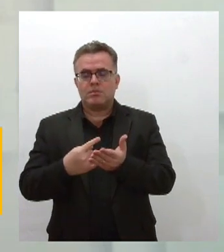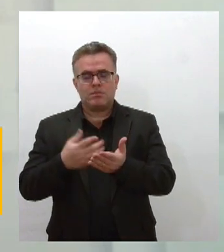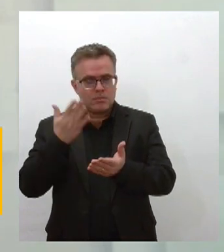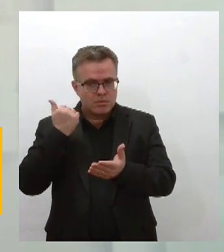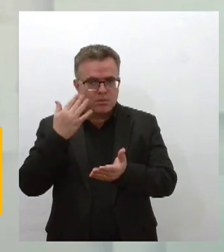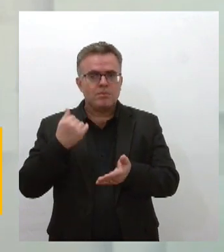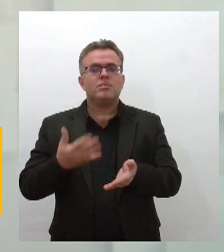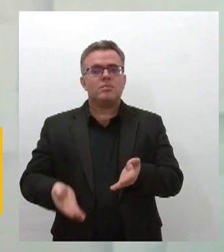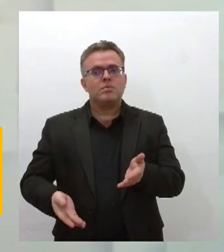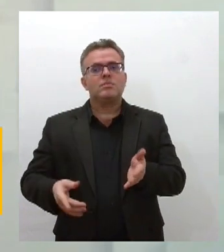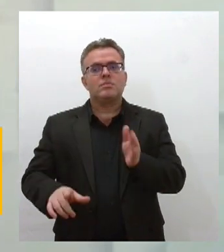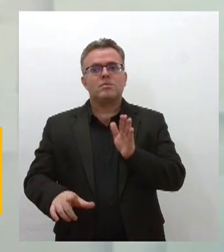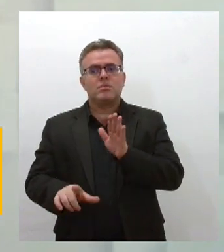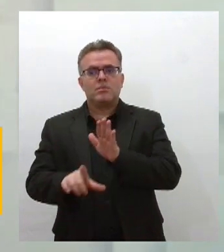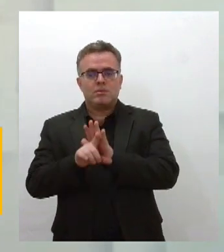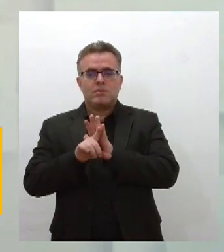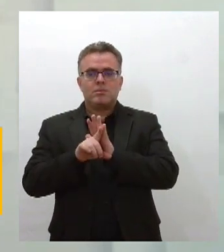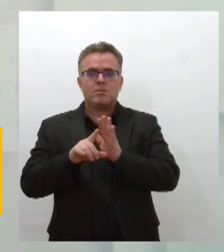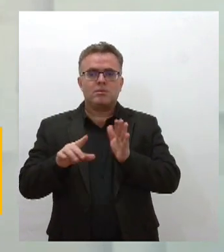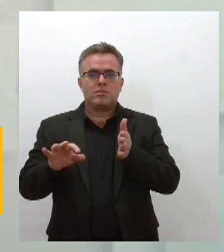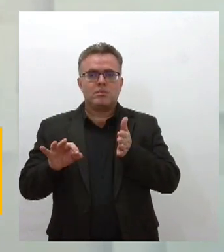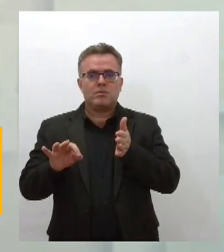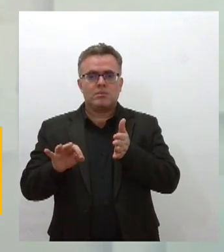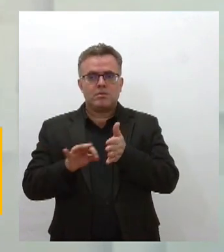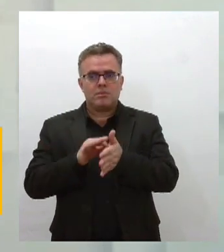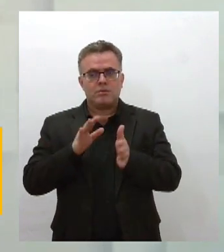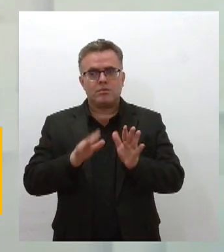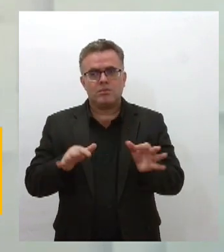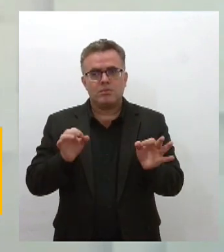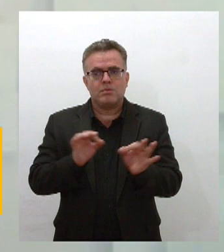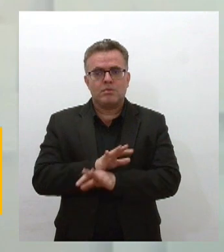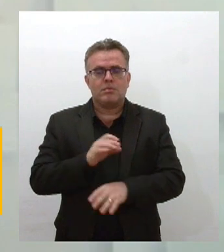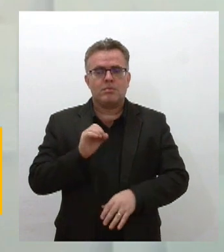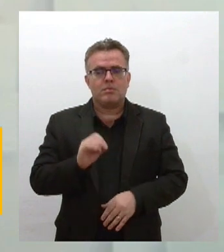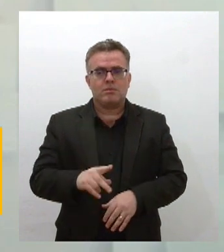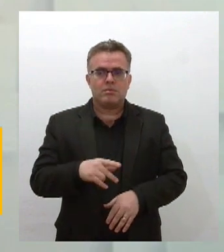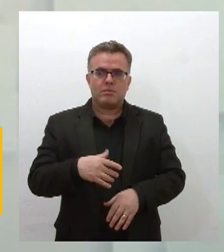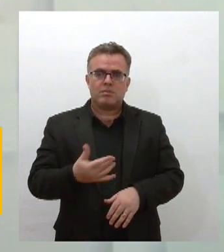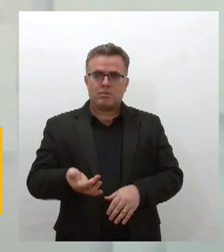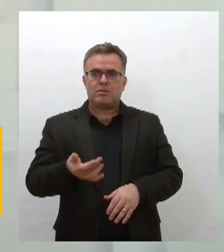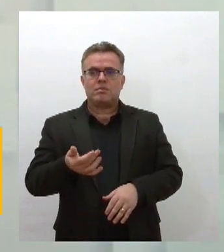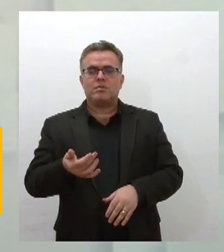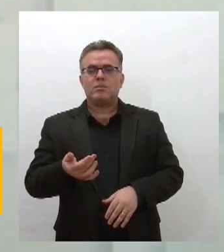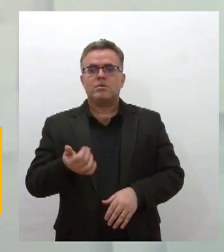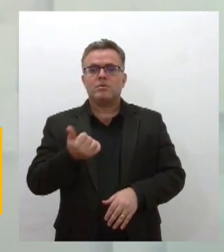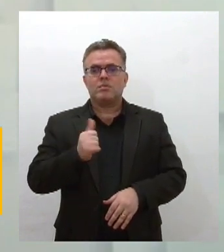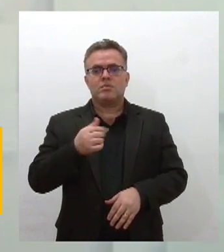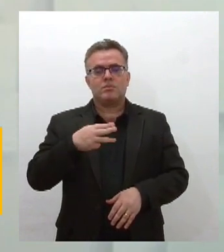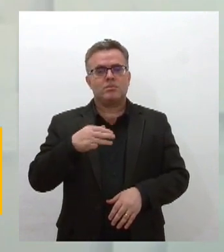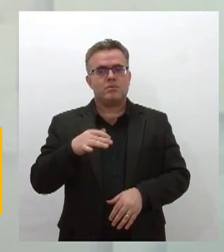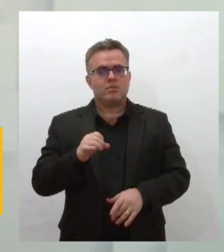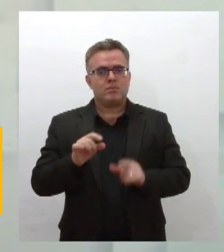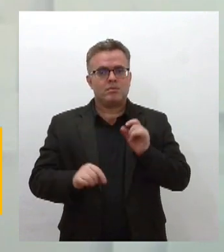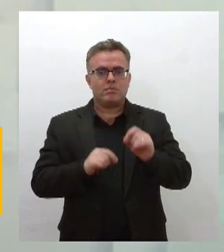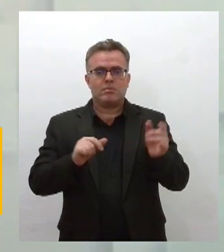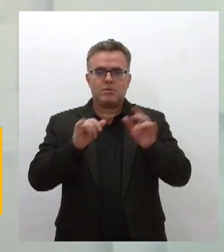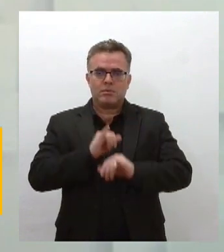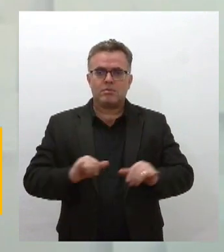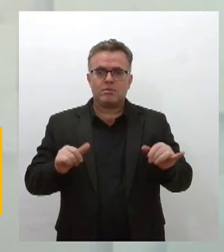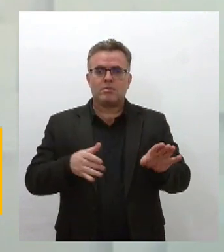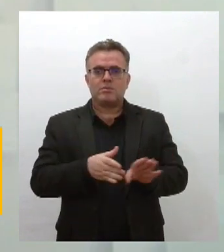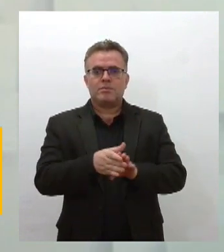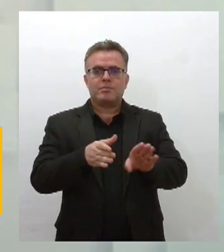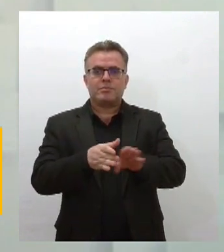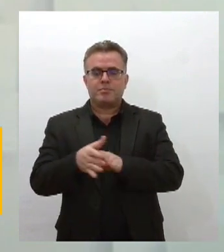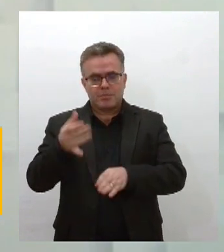o 11 de maio como Dia Estadual do Agente de Trânsito. Essa lei tem como objetivo instituir campanhas para a prevenção de acidentes.